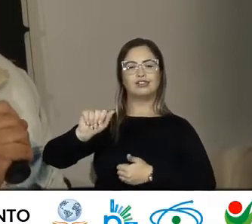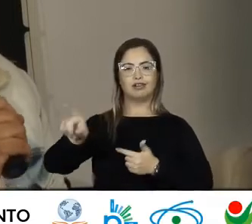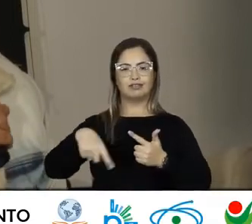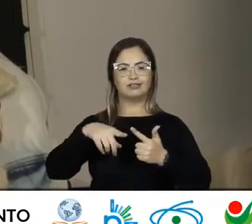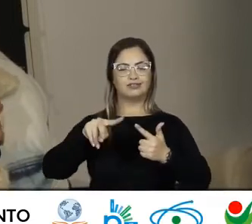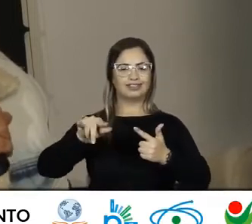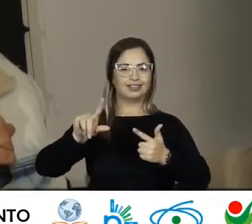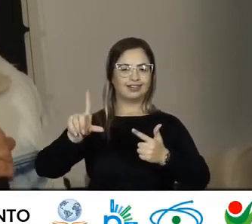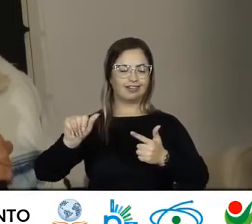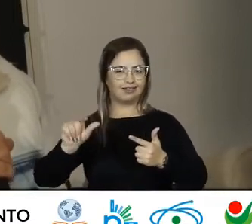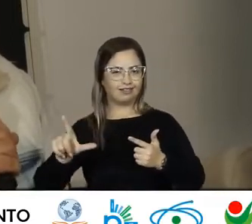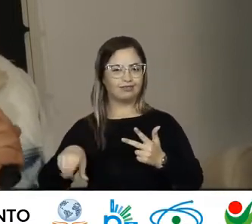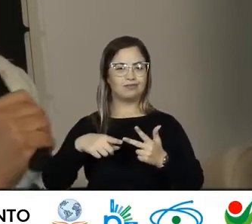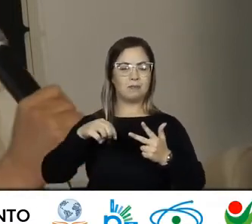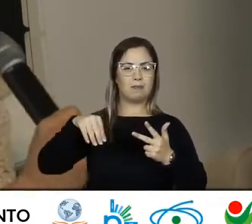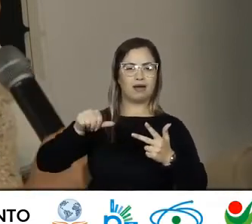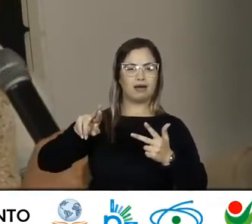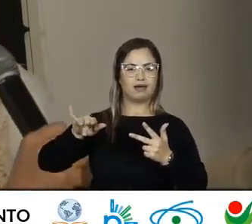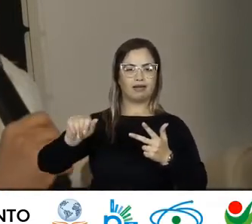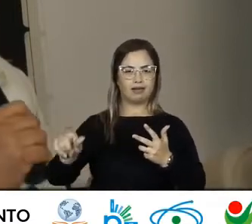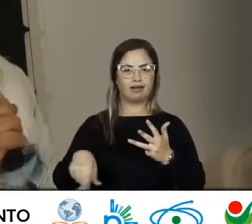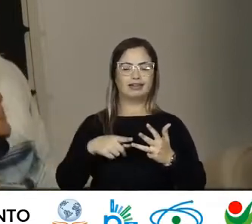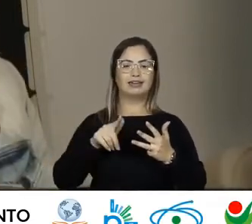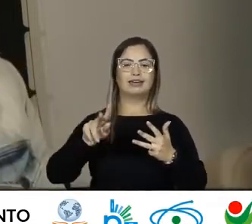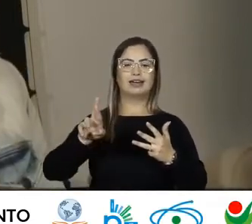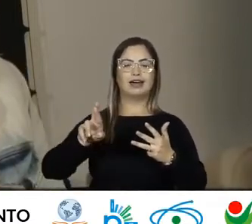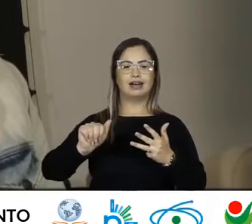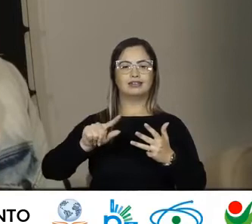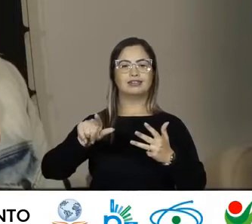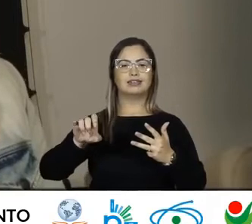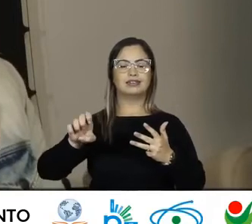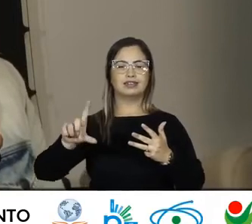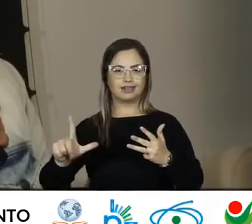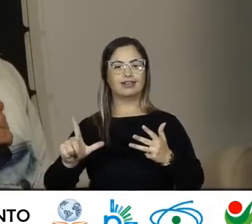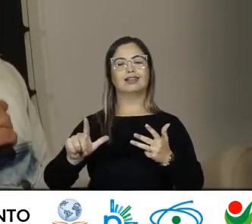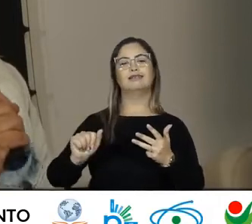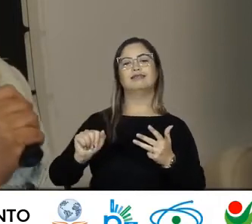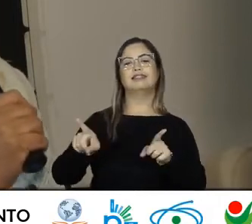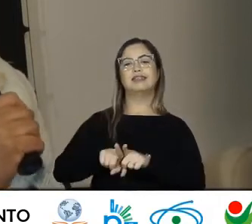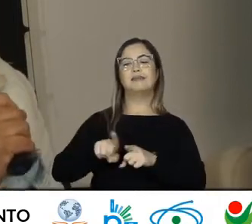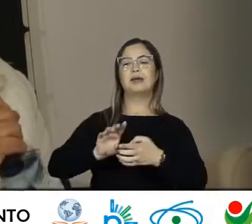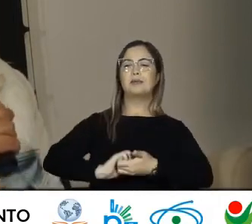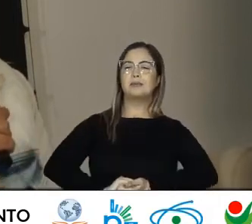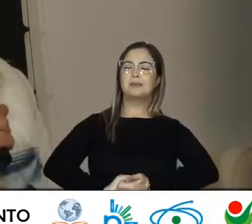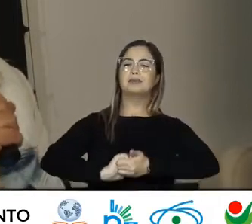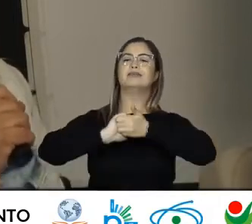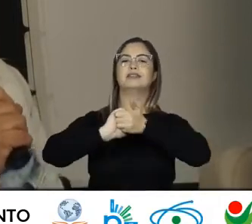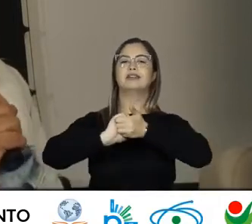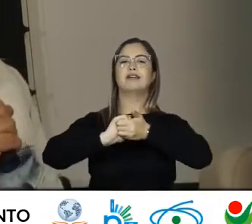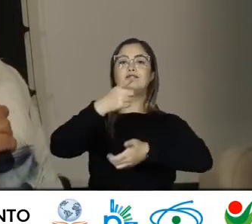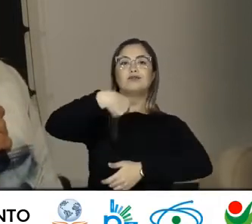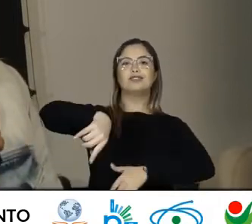A professora Maria Catarina A professora Graziella E estender Os cumprimentos Os nossos cumprimentos